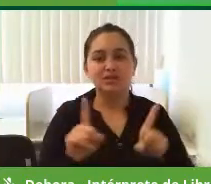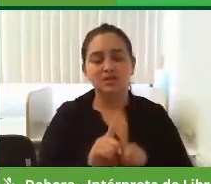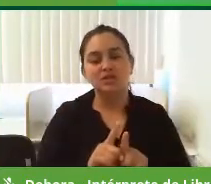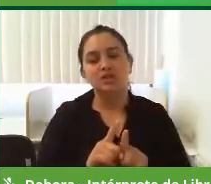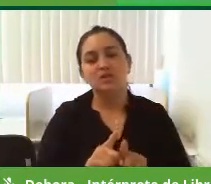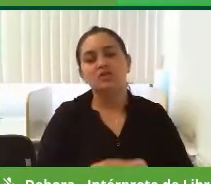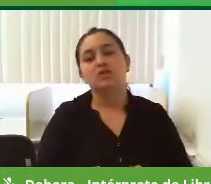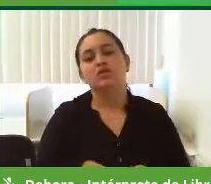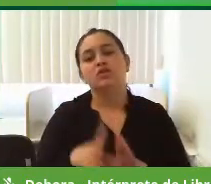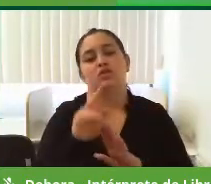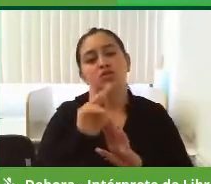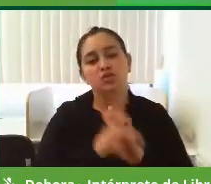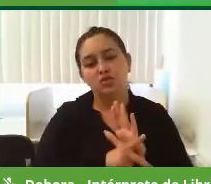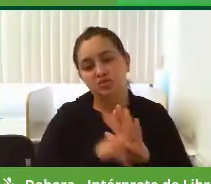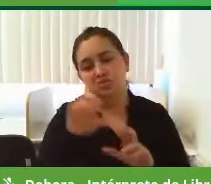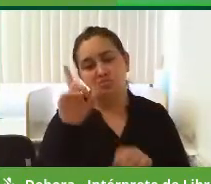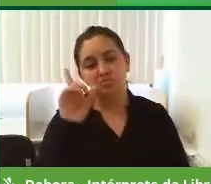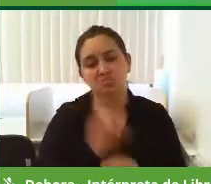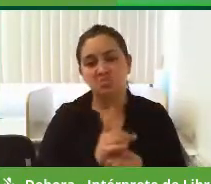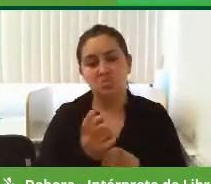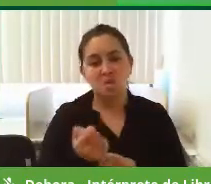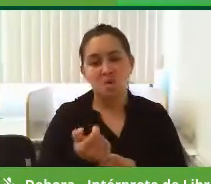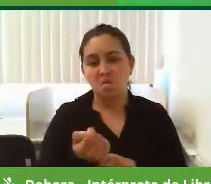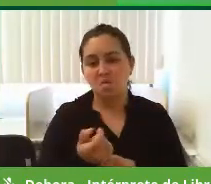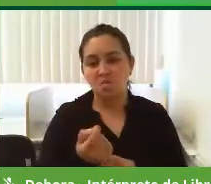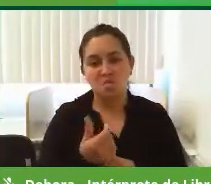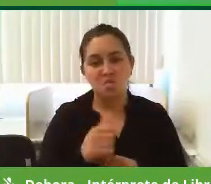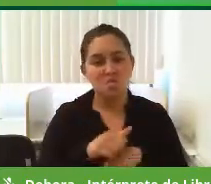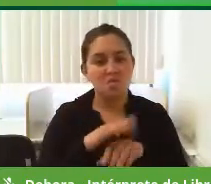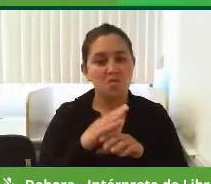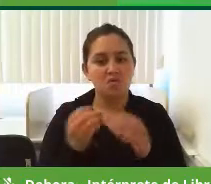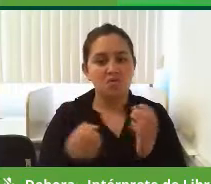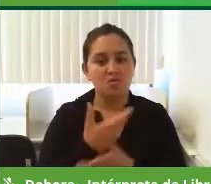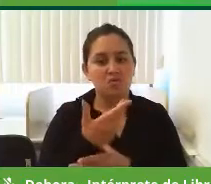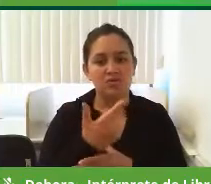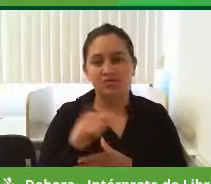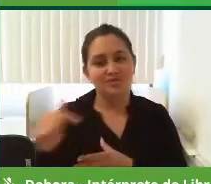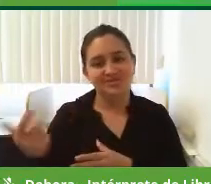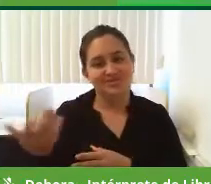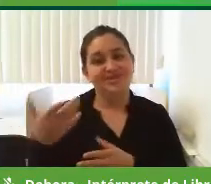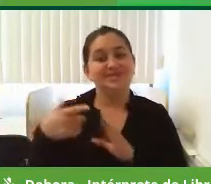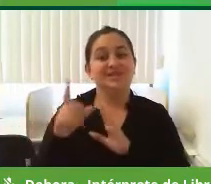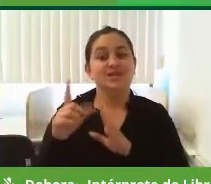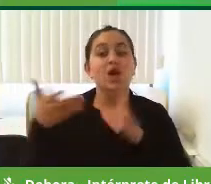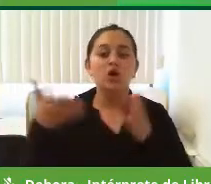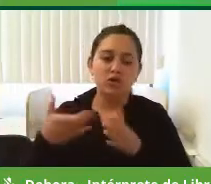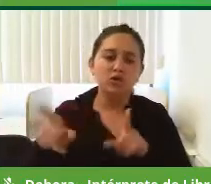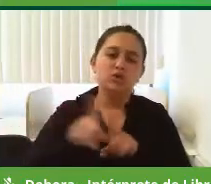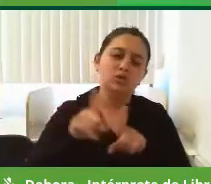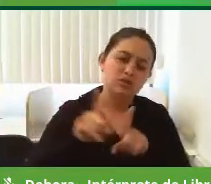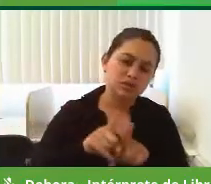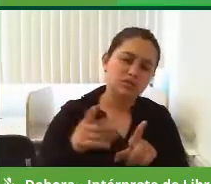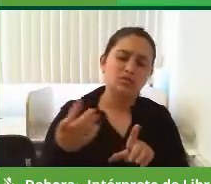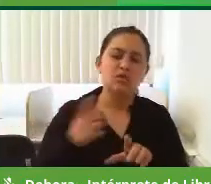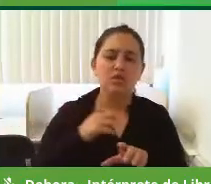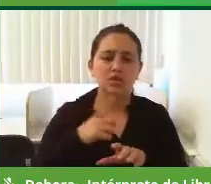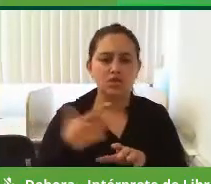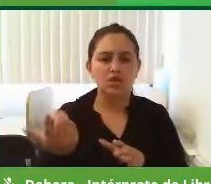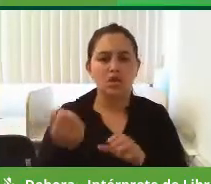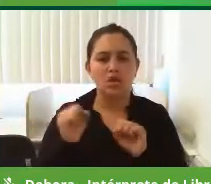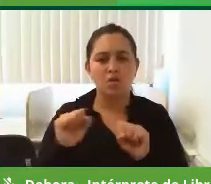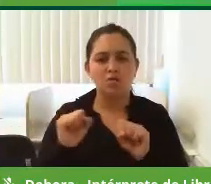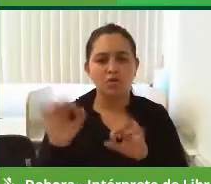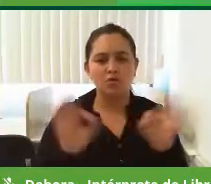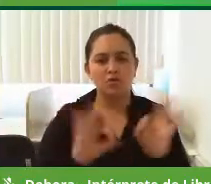ele veio há pouco tempo, quando nasceu a cidade, não tinha o plano diretor. Hoje tem o plano diretor, onde a pode trabalhar em cima da